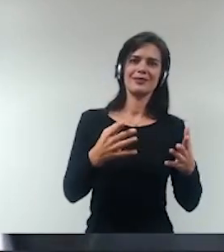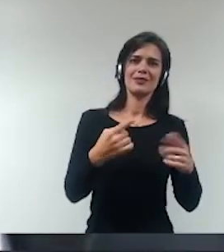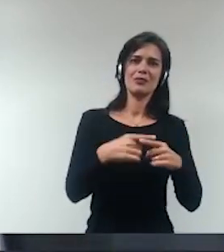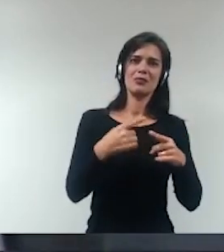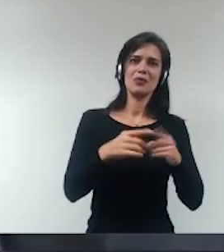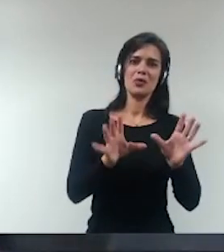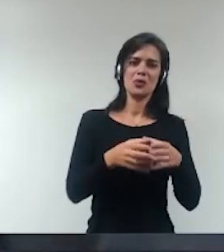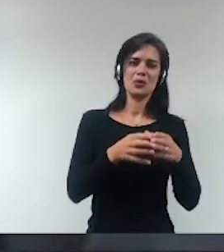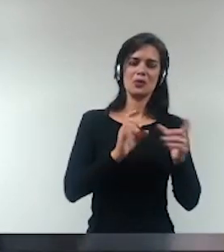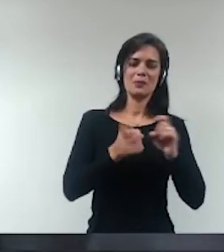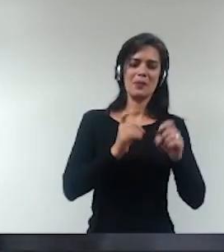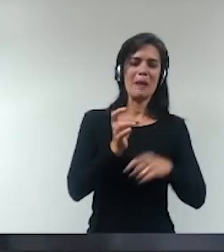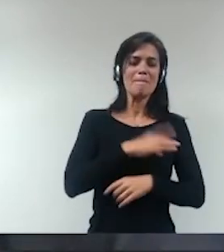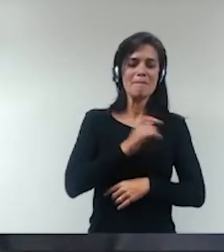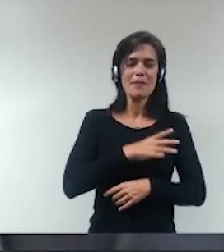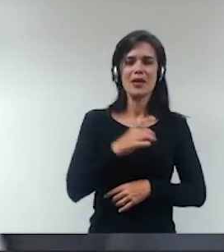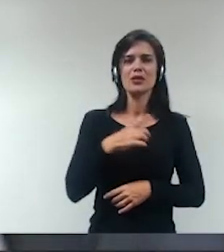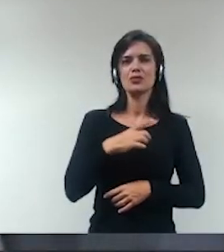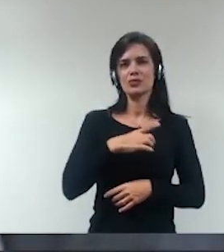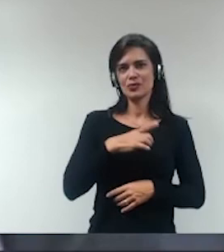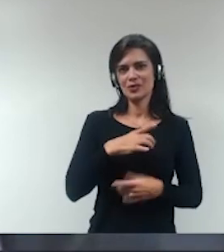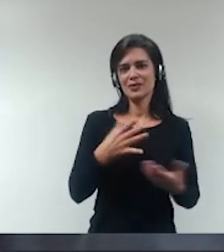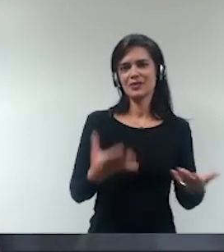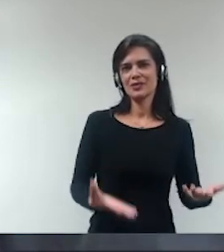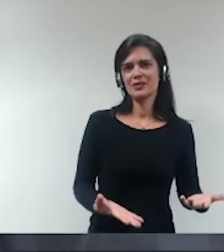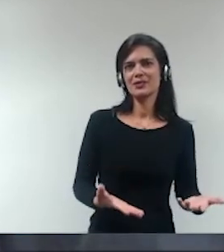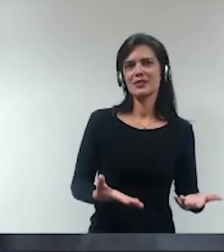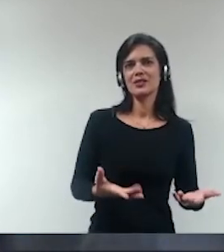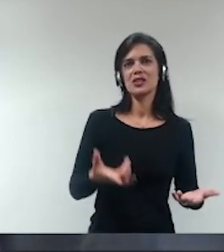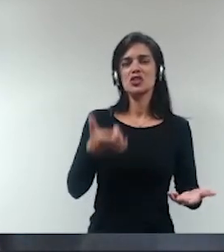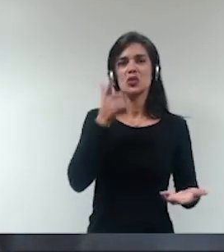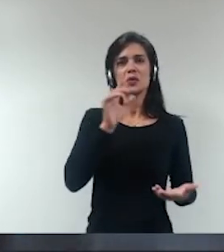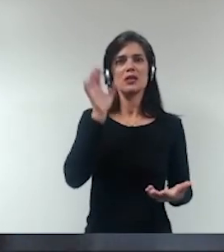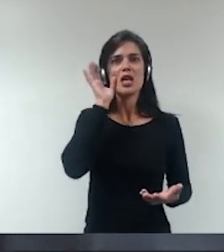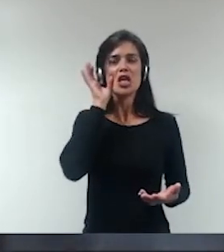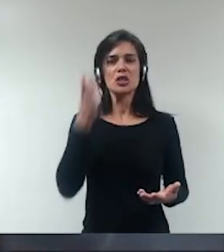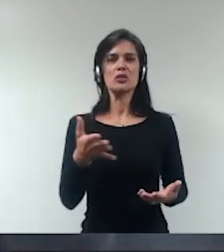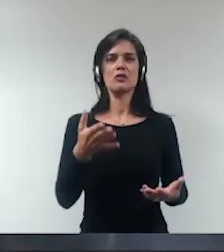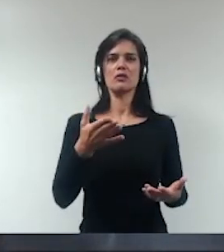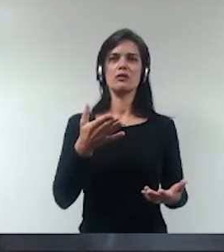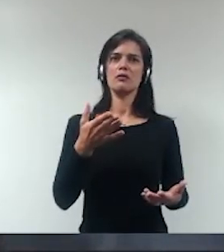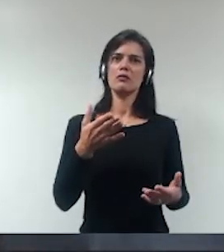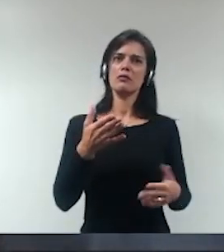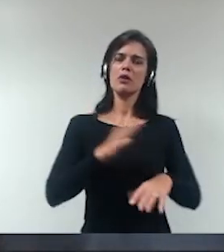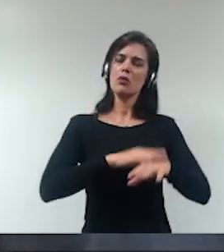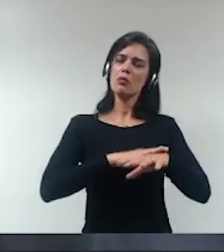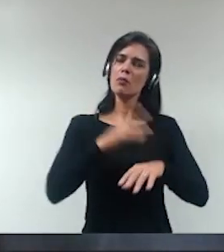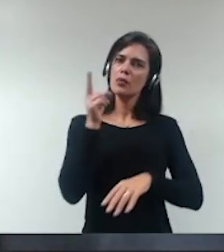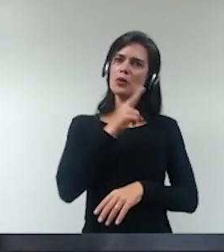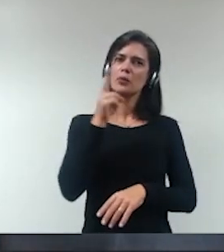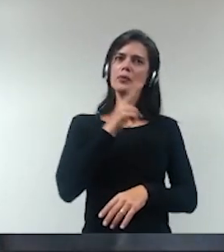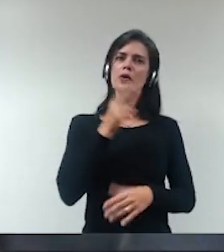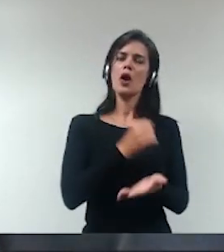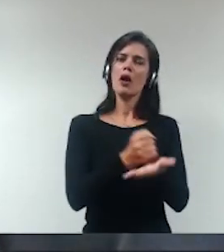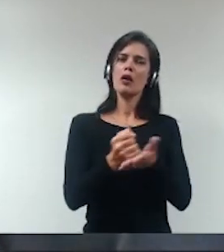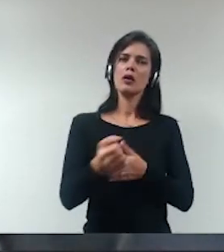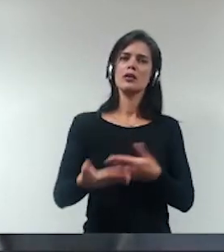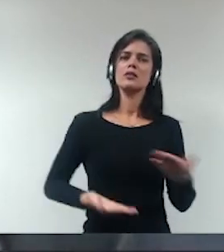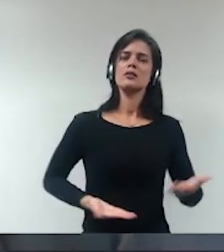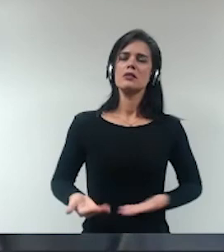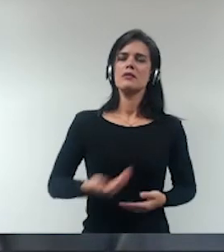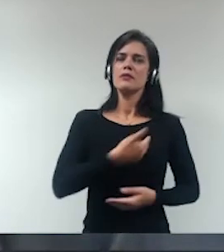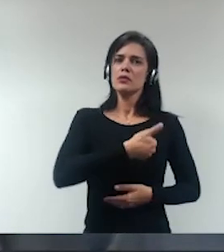gestão o medo de gerir o medo de adotar providências emergenciais a contratação de serviço público